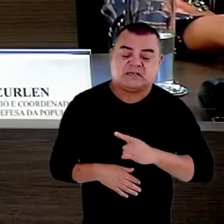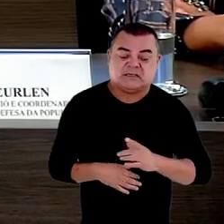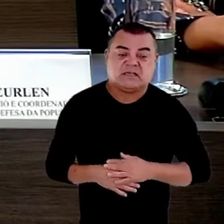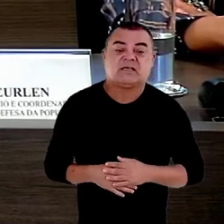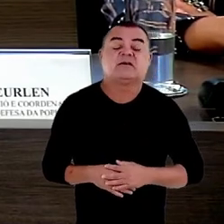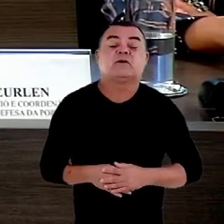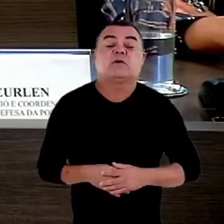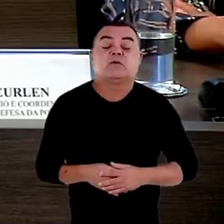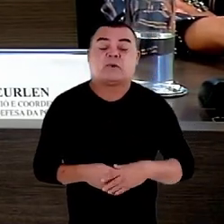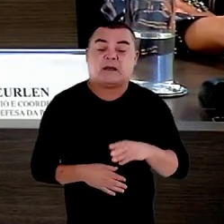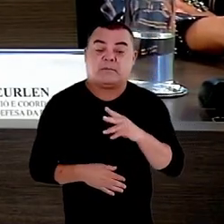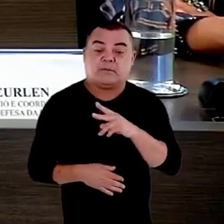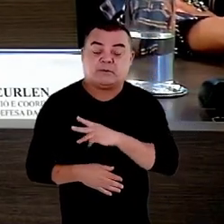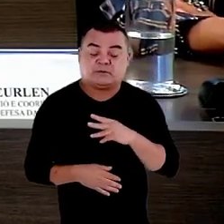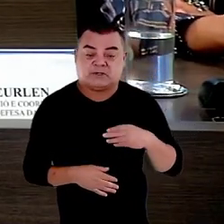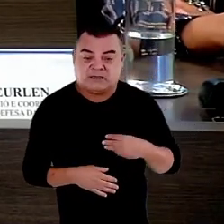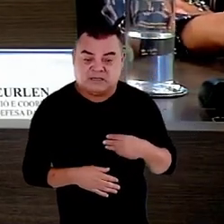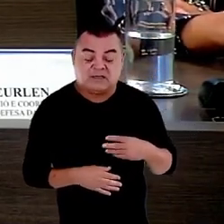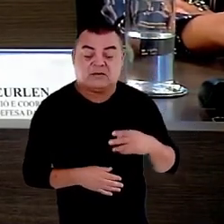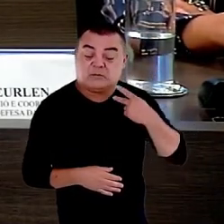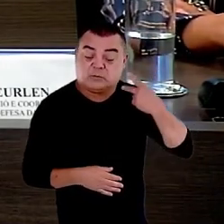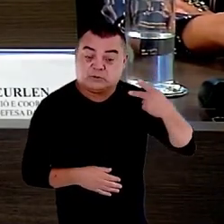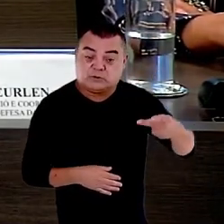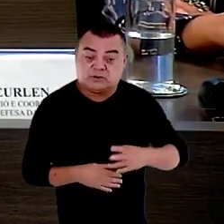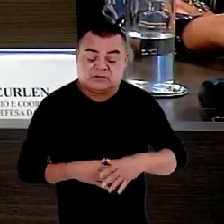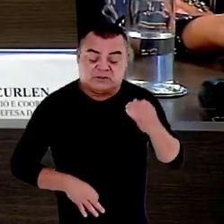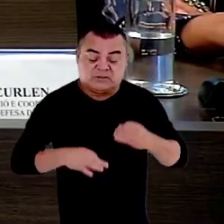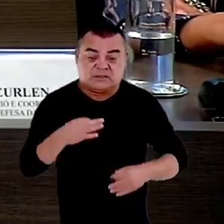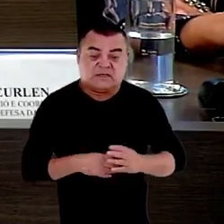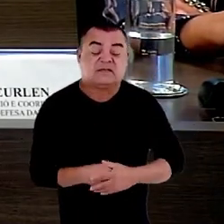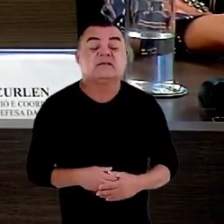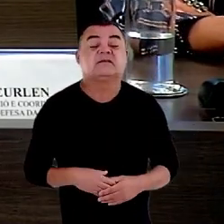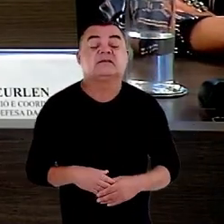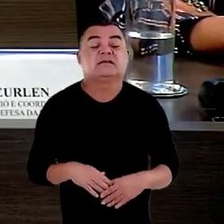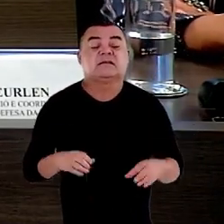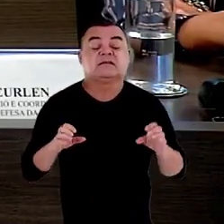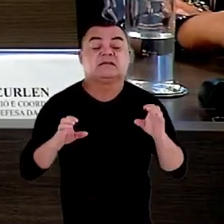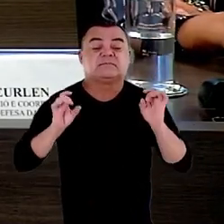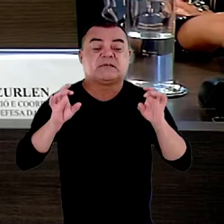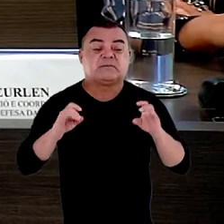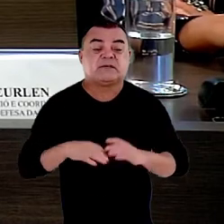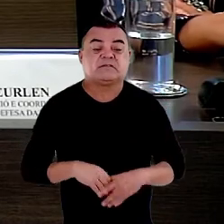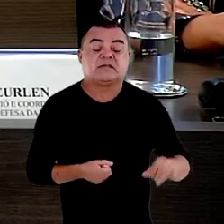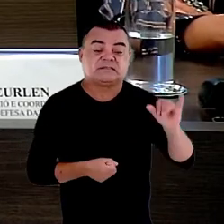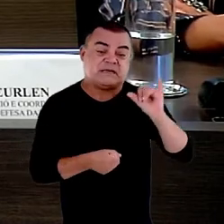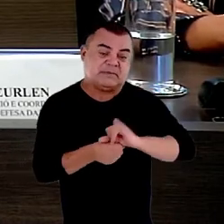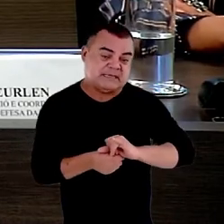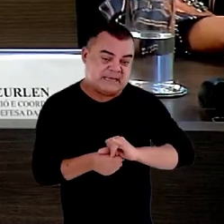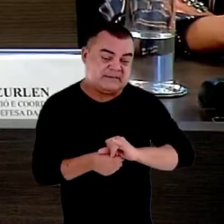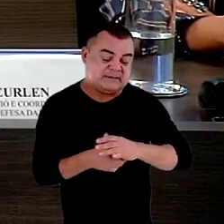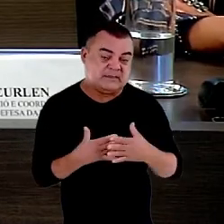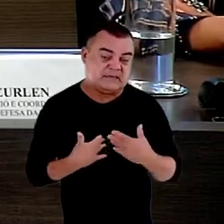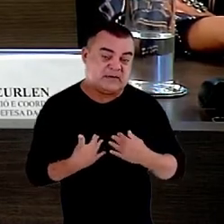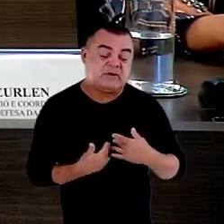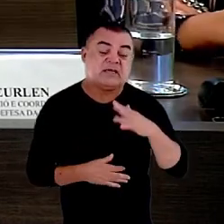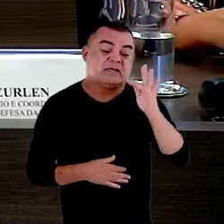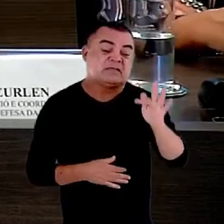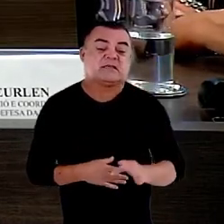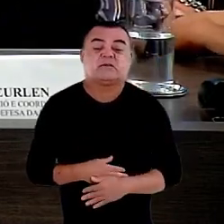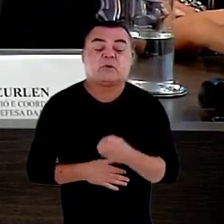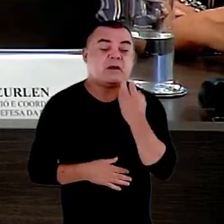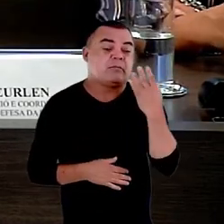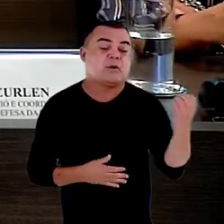especializadas principalmente nas capitais para tratar desse assunto e eu acho que seria uma boa